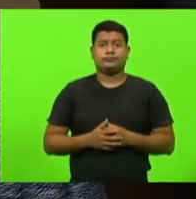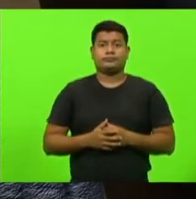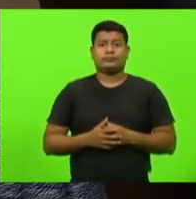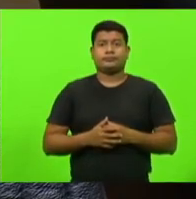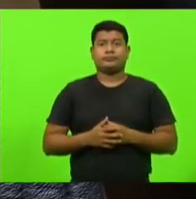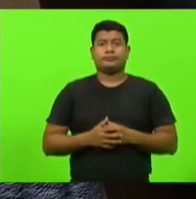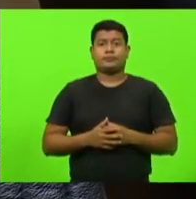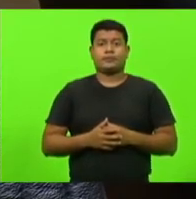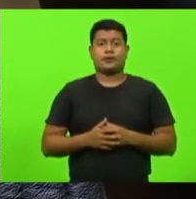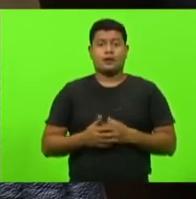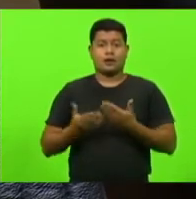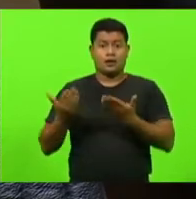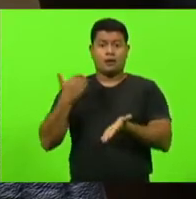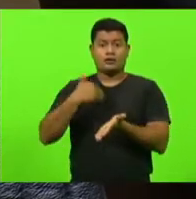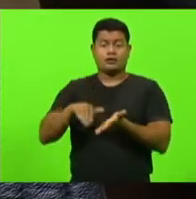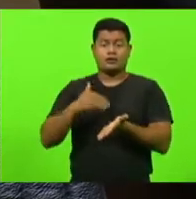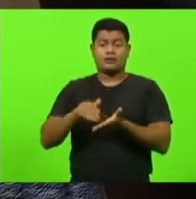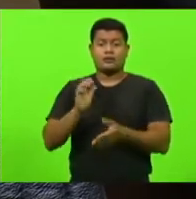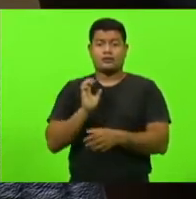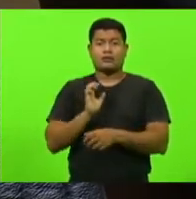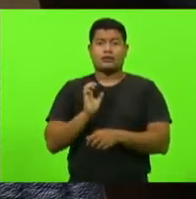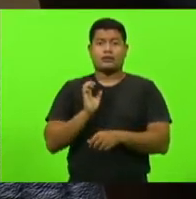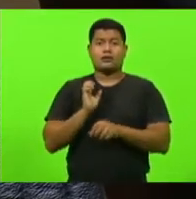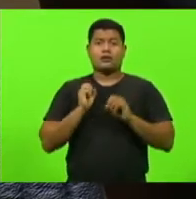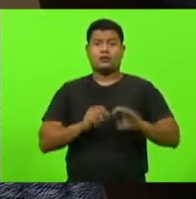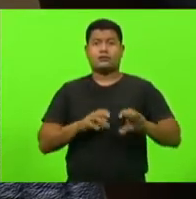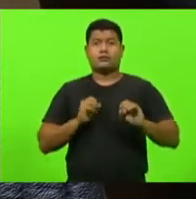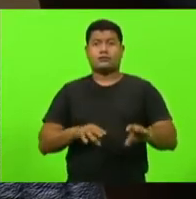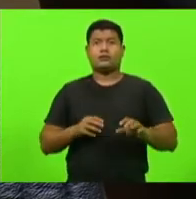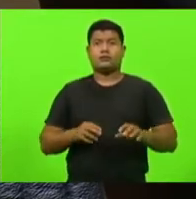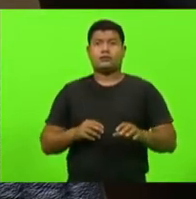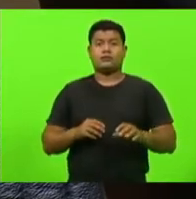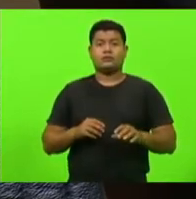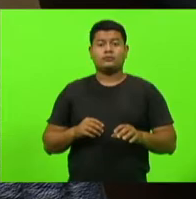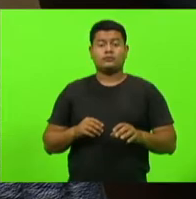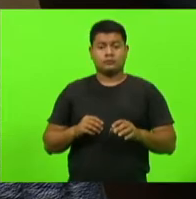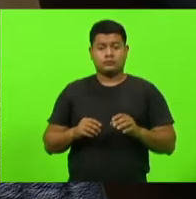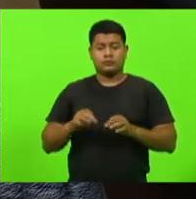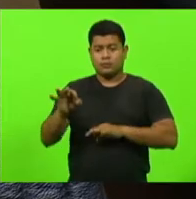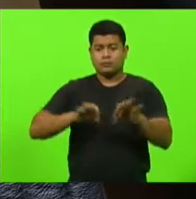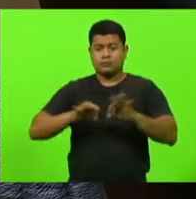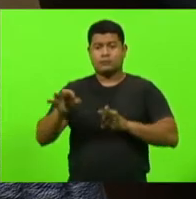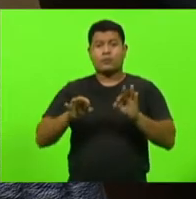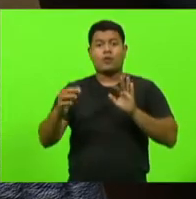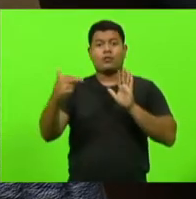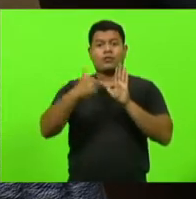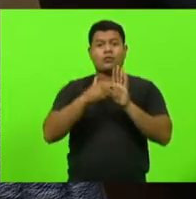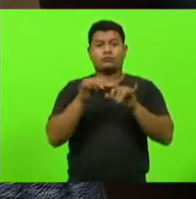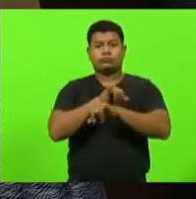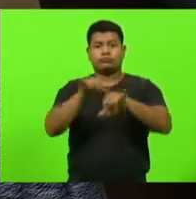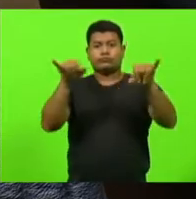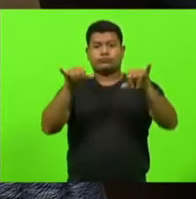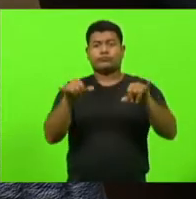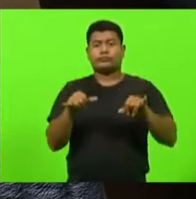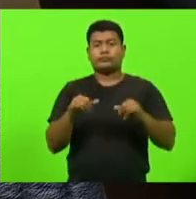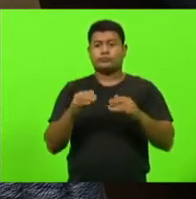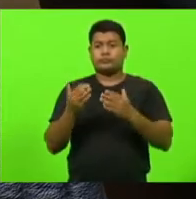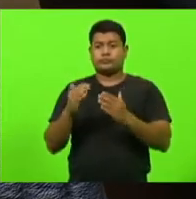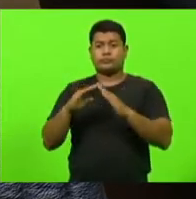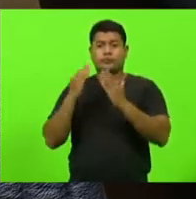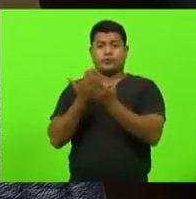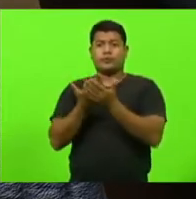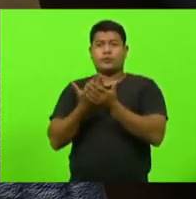a própria Secretaria da Educação está emitindo nota para as escolas. Tem aqui a cópia.